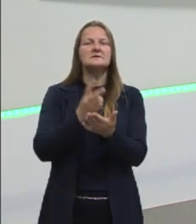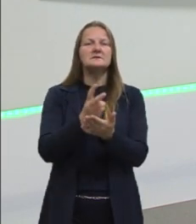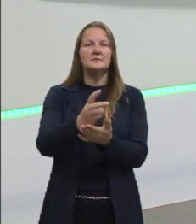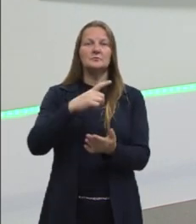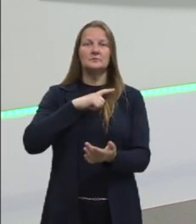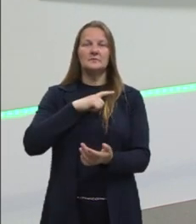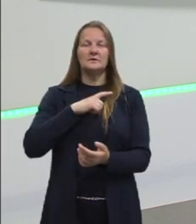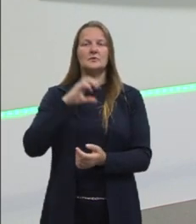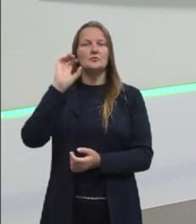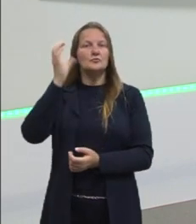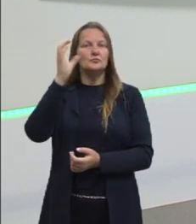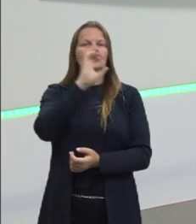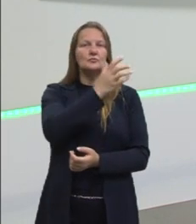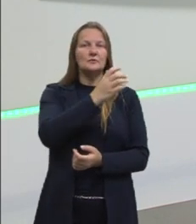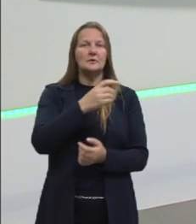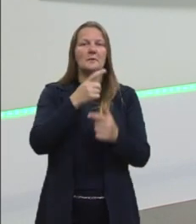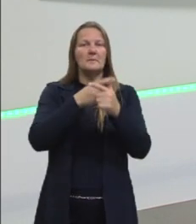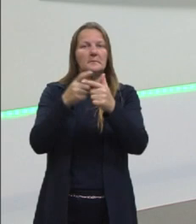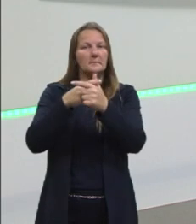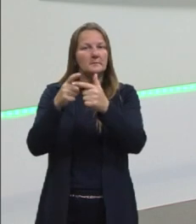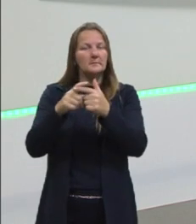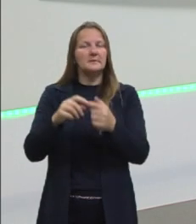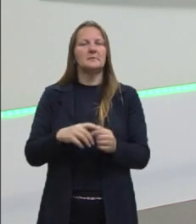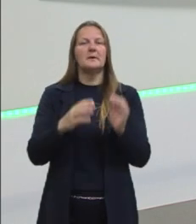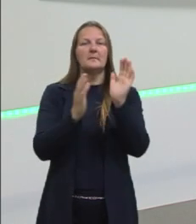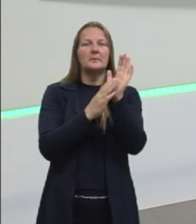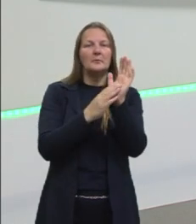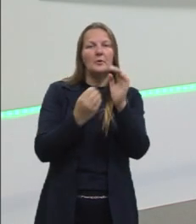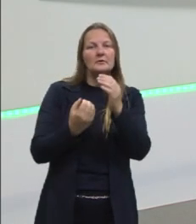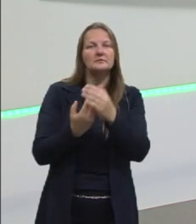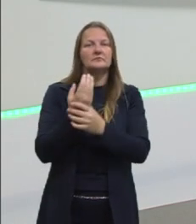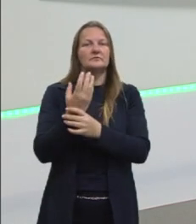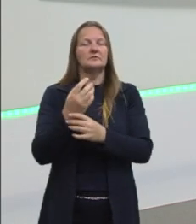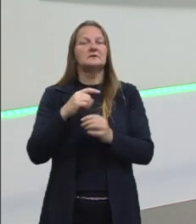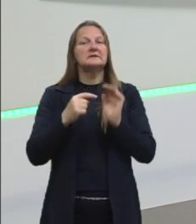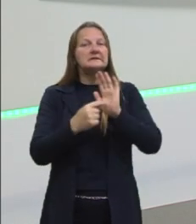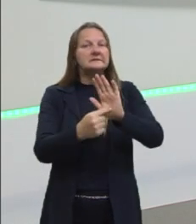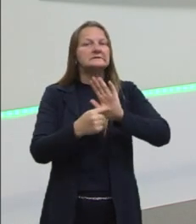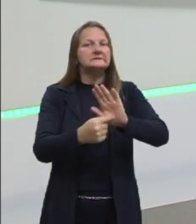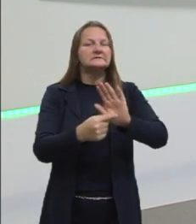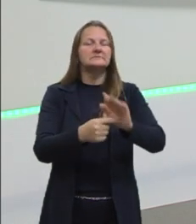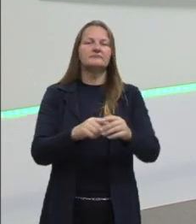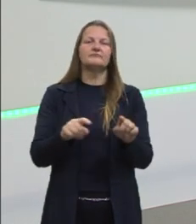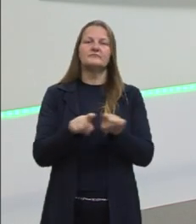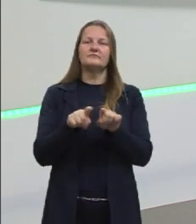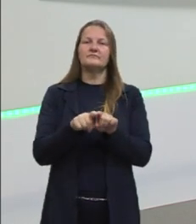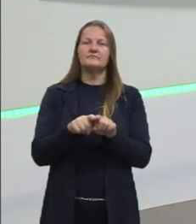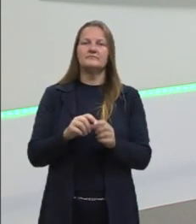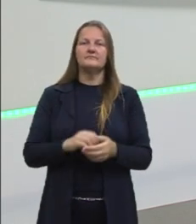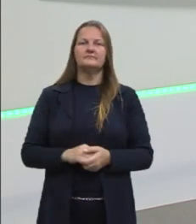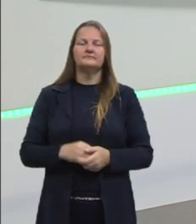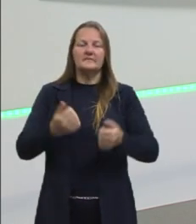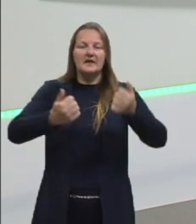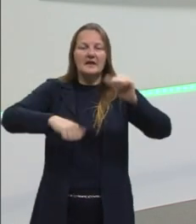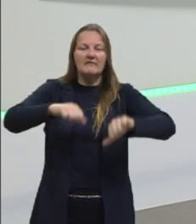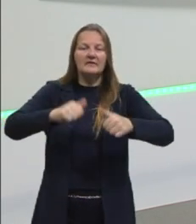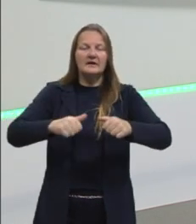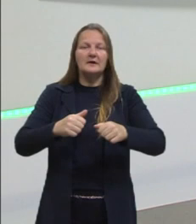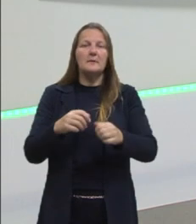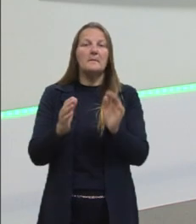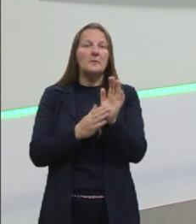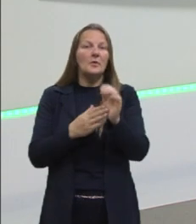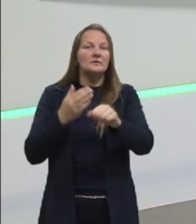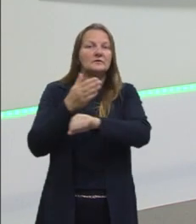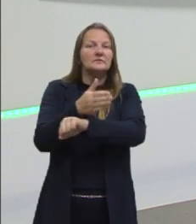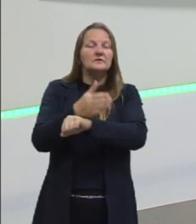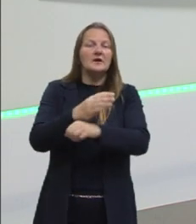resolver situações problema, sempre vai aparecer. E também avaliar propostas de intervenção